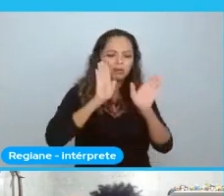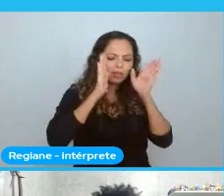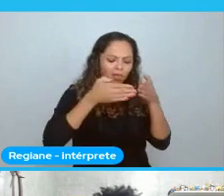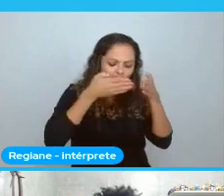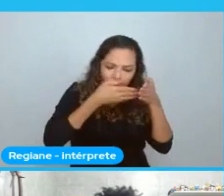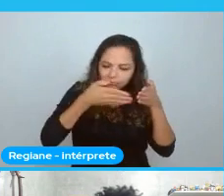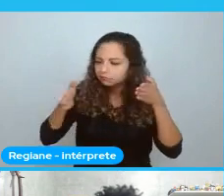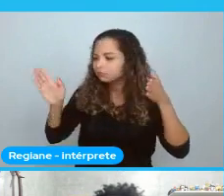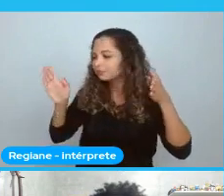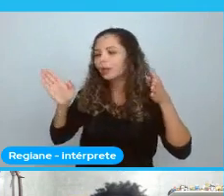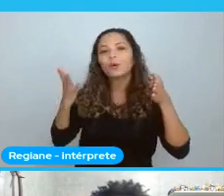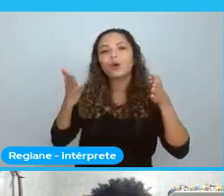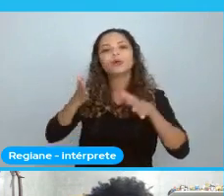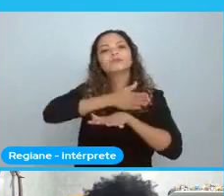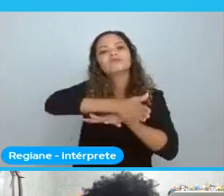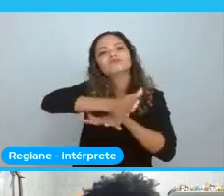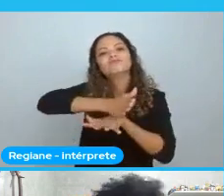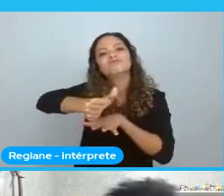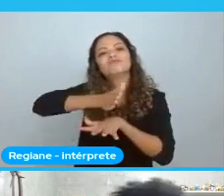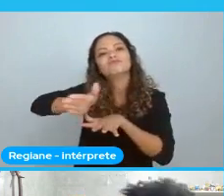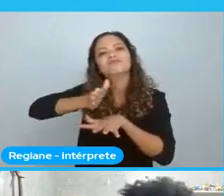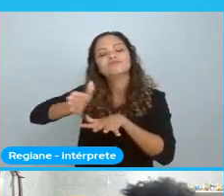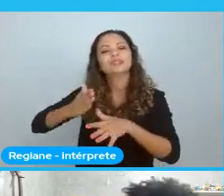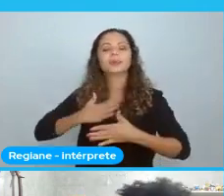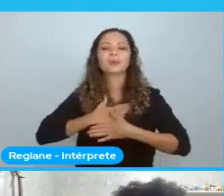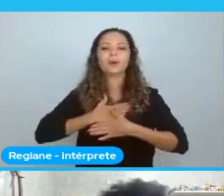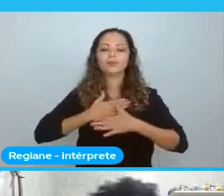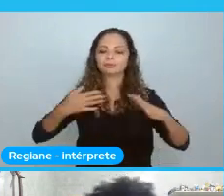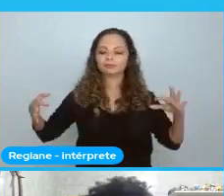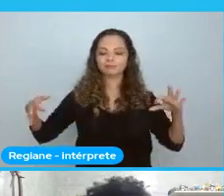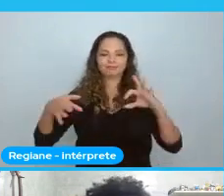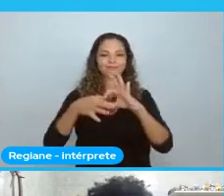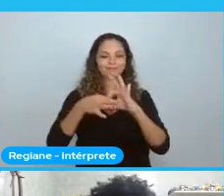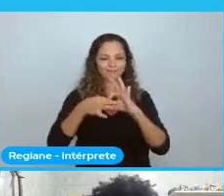magnífico. Assim. Quando eu consegui. Juntar as duas coisas. Mas voltando.